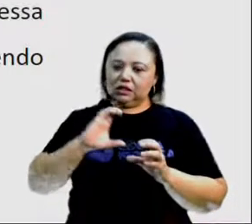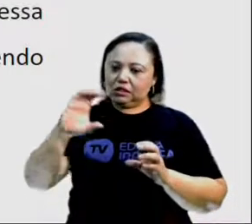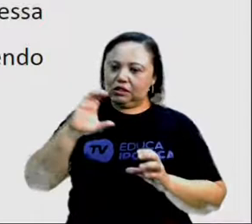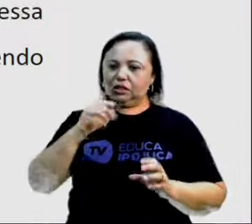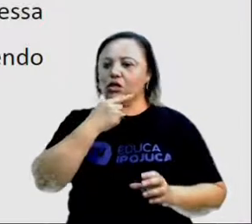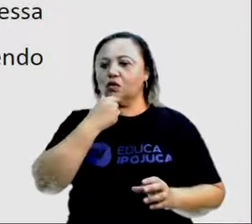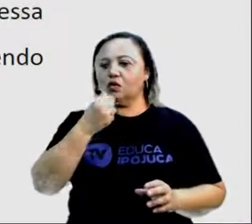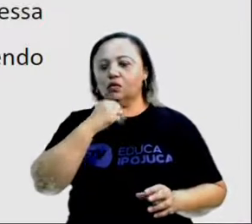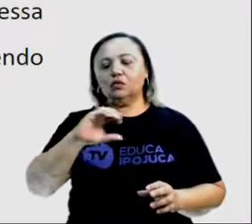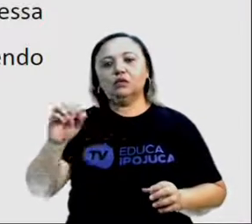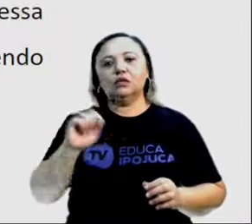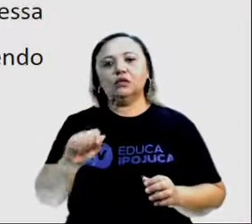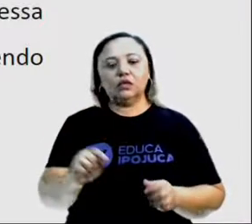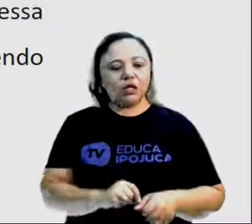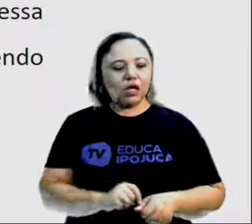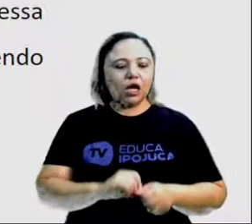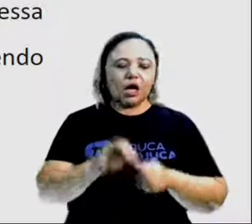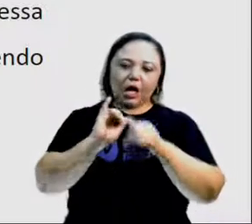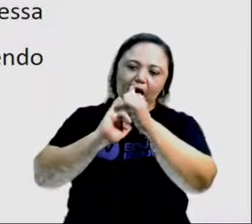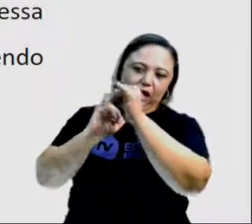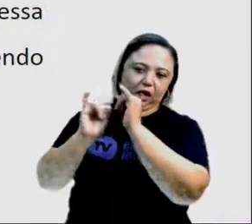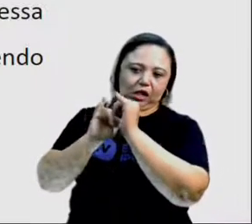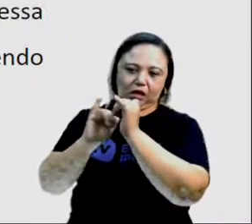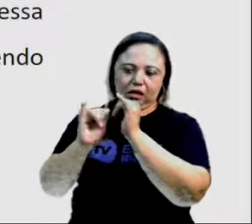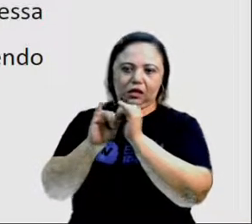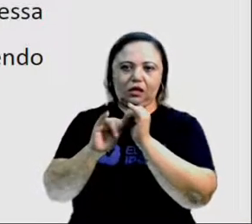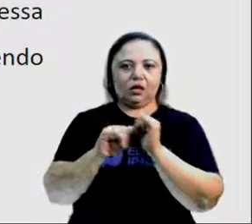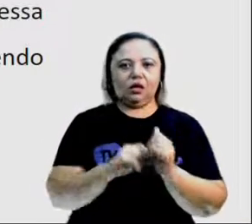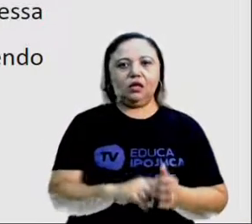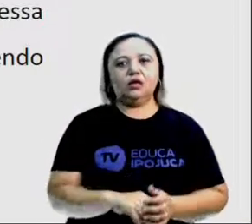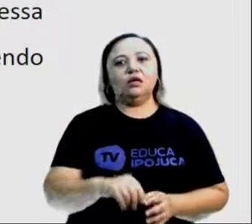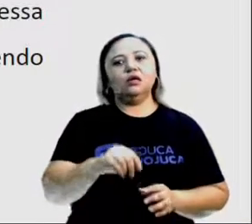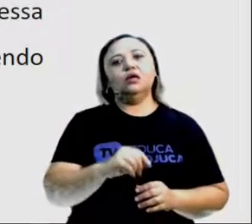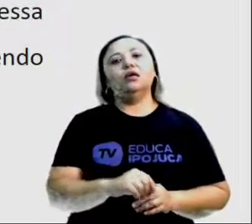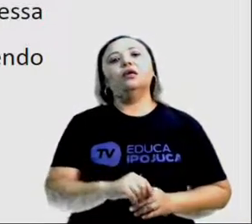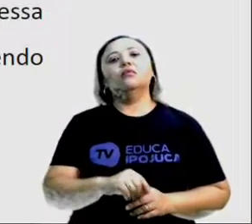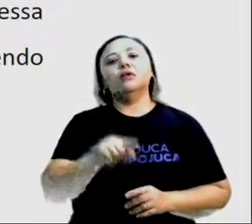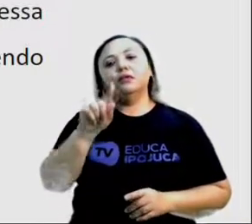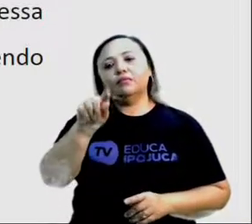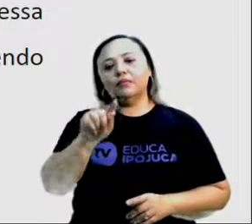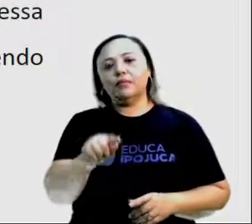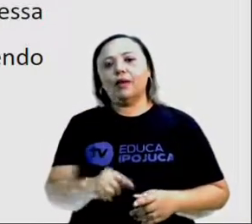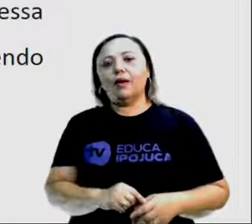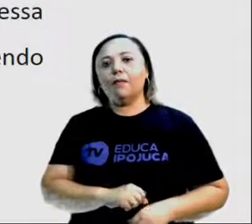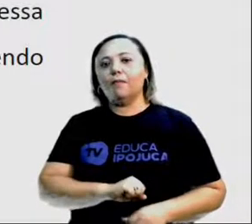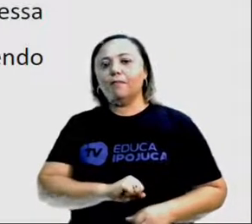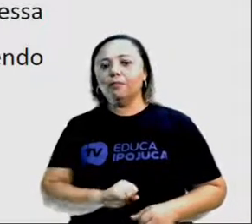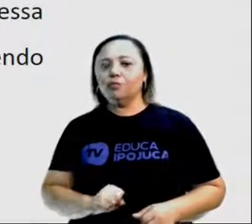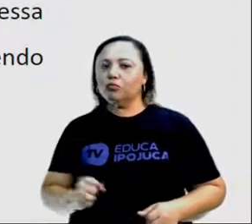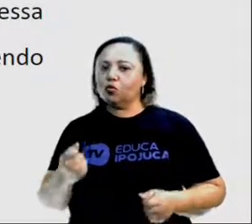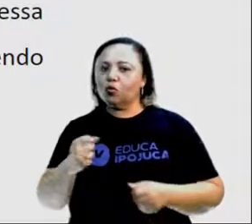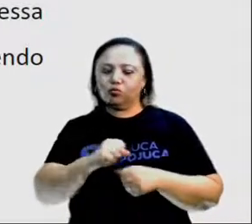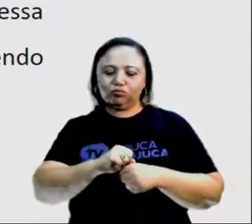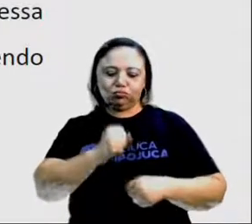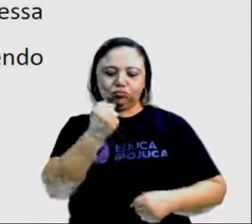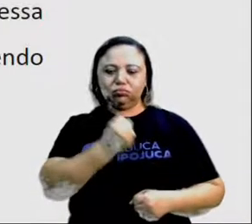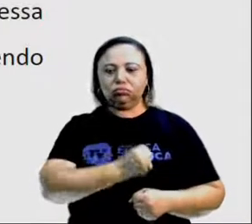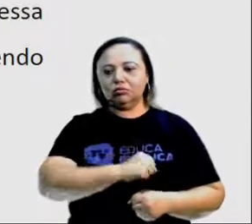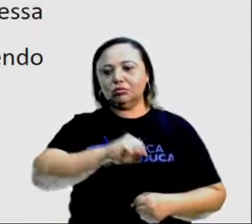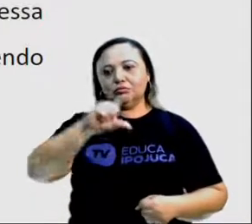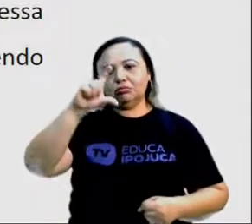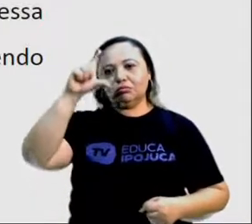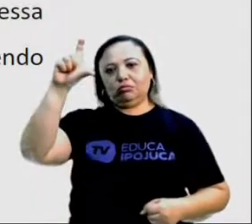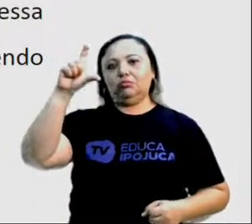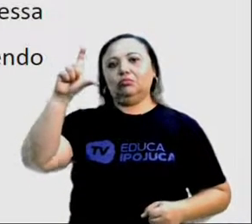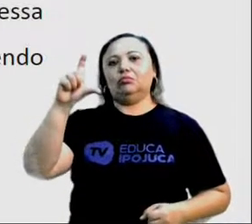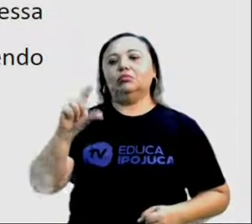potencial de exploração energética da biomassa do nosso país equivaleria a uma conta conservadora